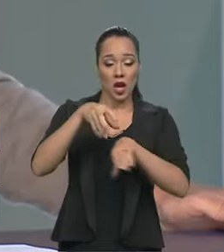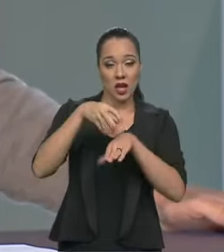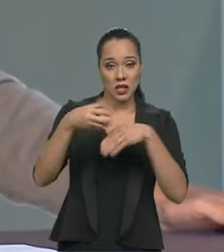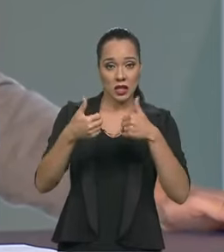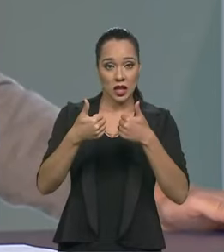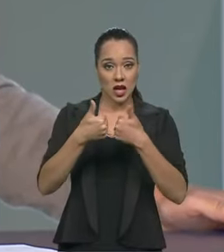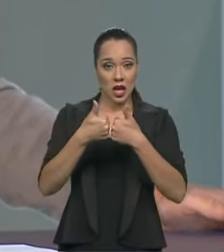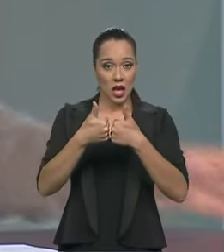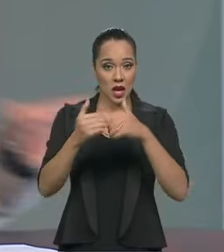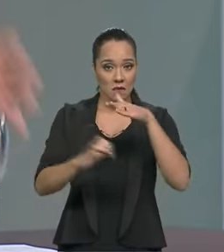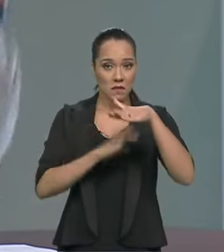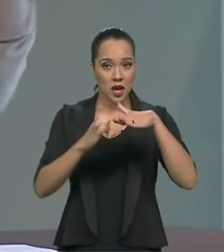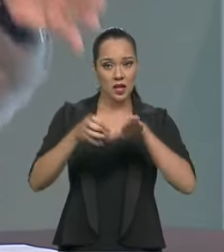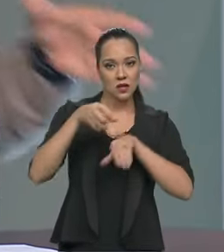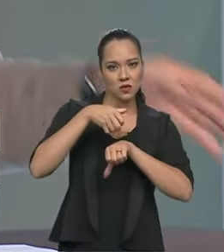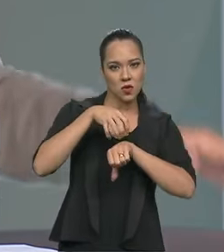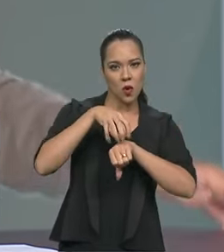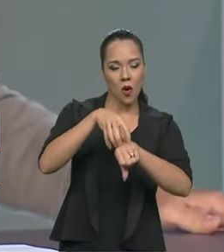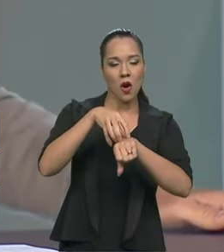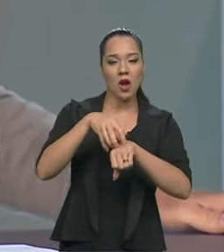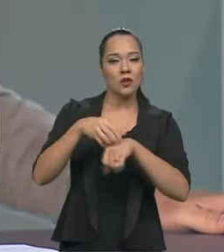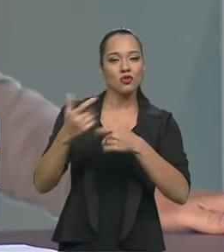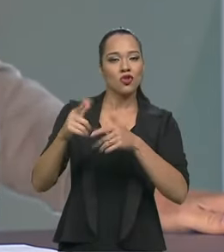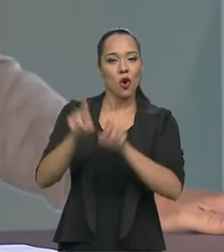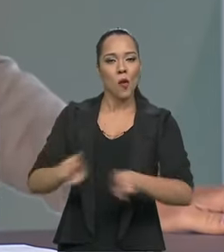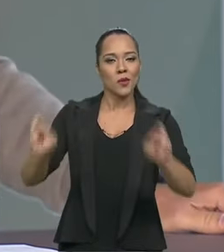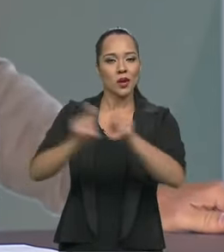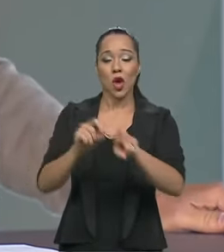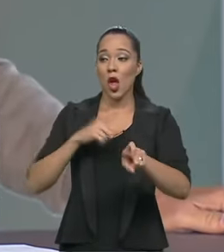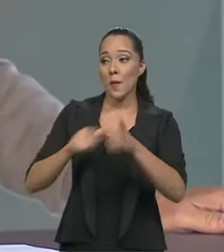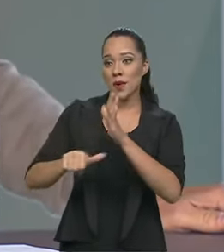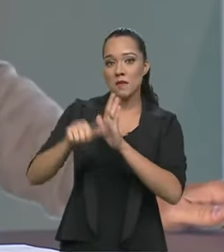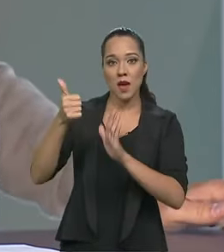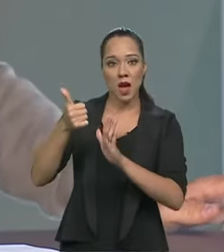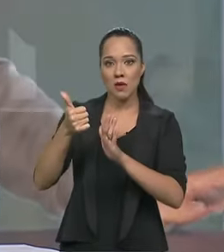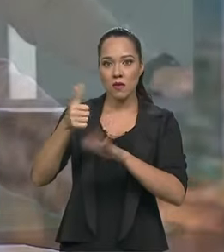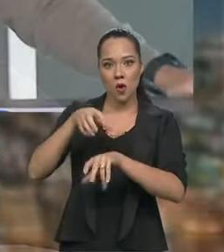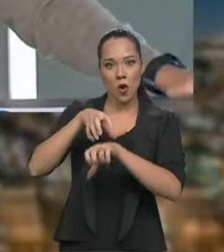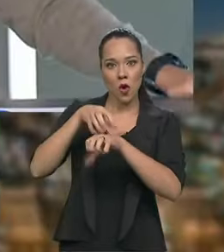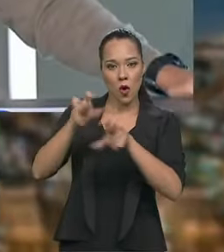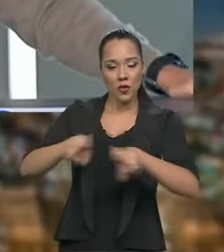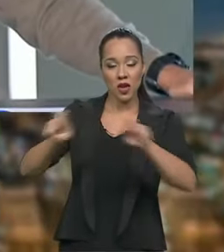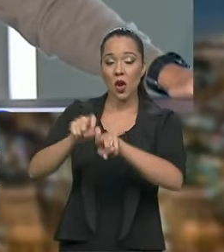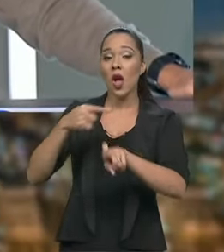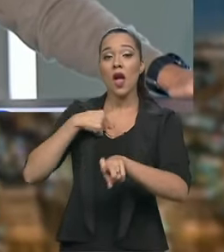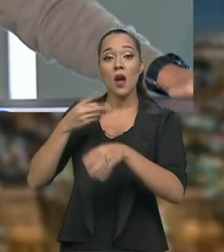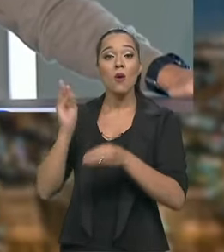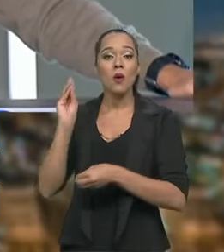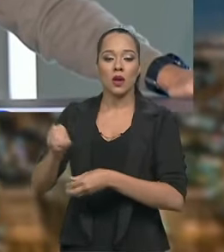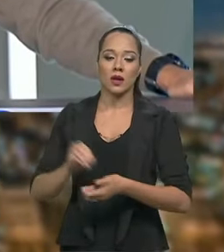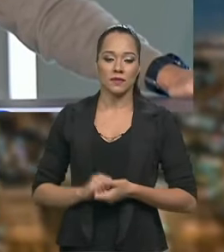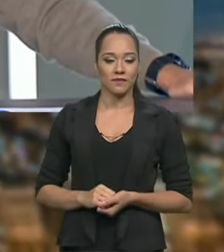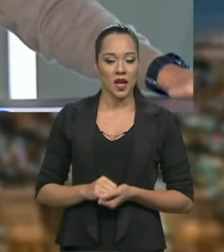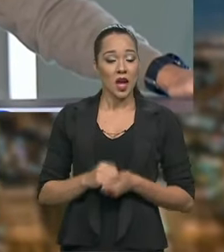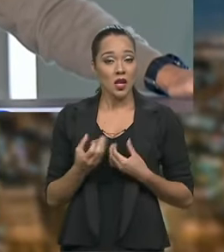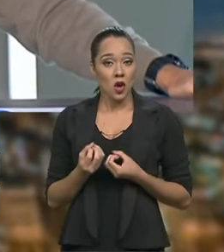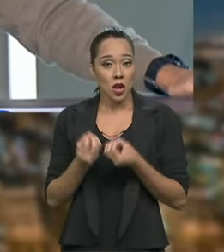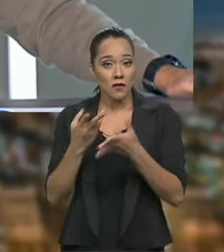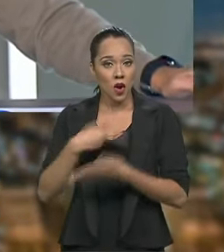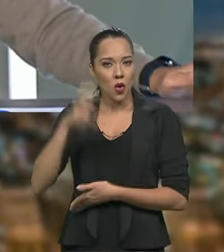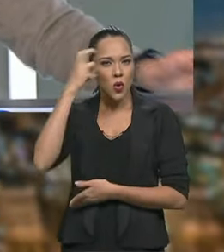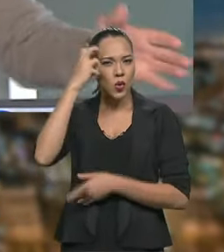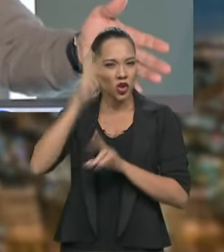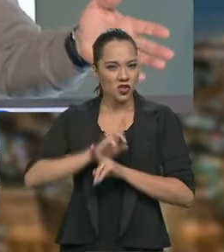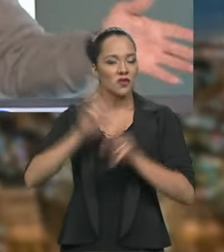computador tinham. Eu tinha que botar o primeiro computador lá. Então, eu não vendi um produto, eu não trouxe produto, eu trouxe uma cultura completamente